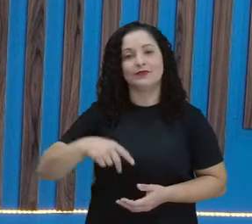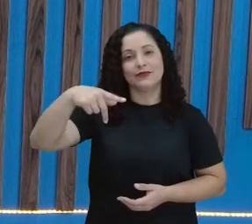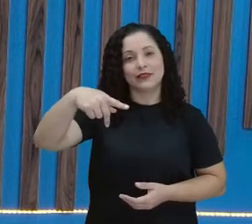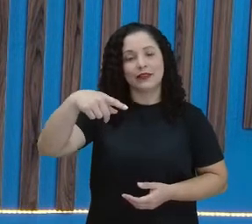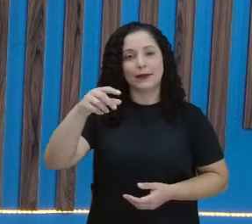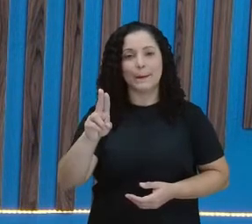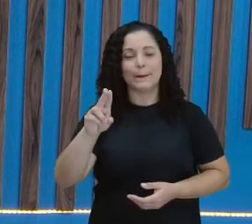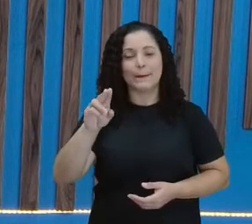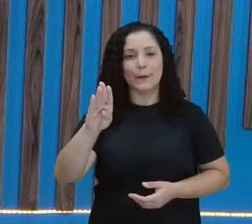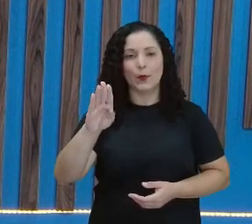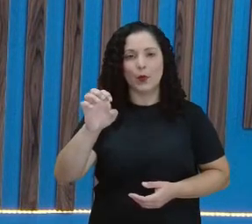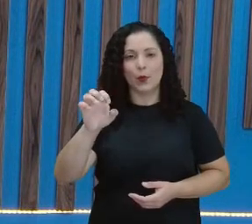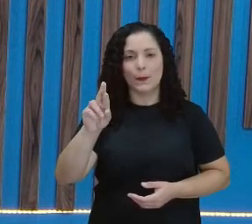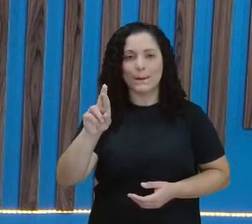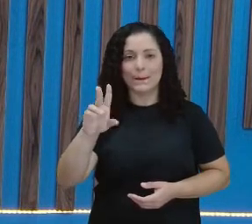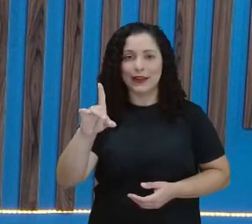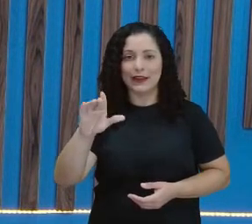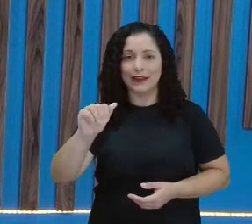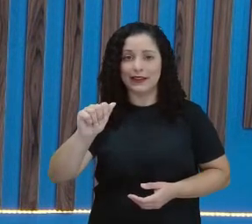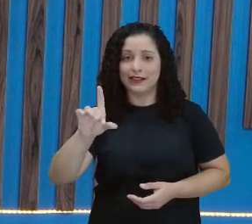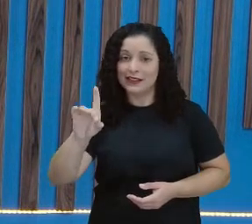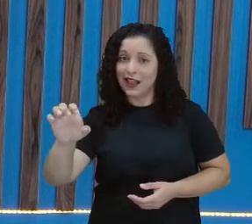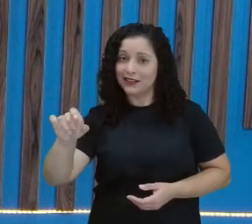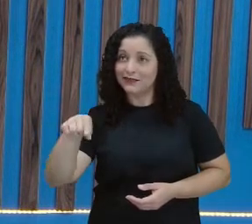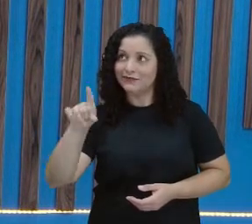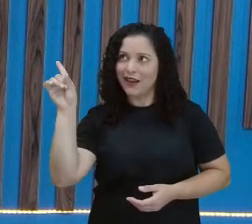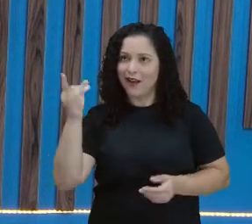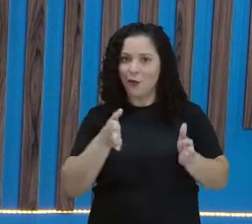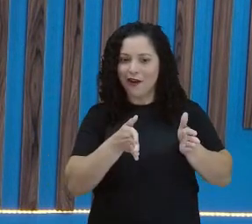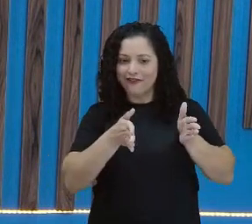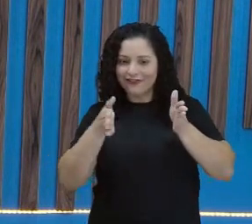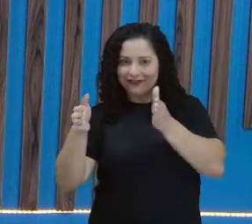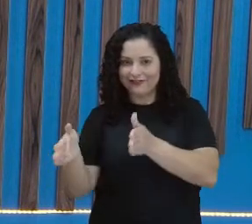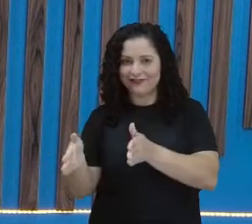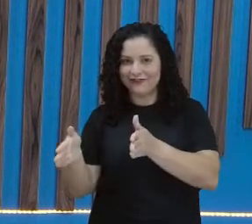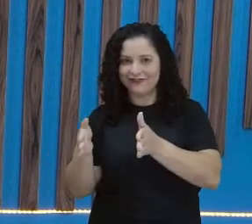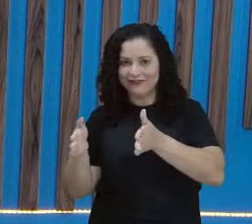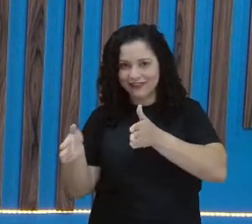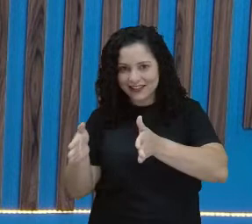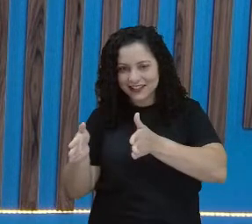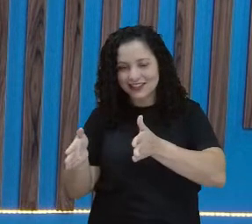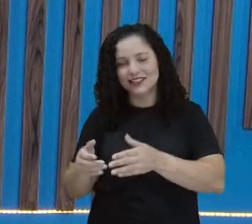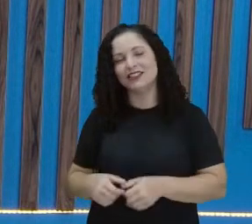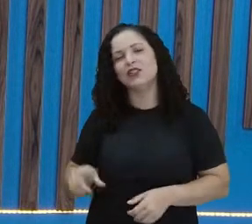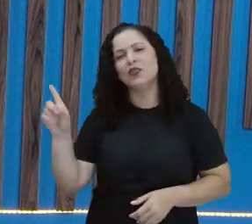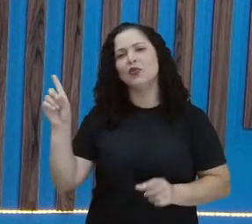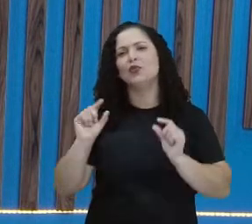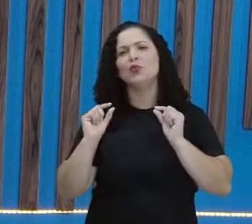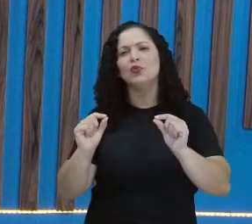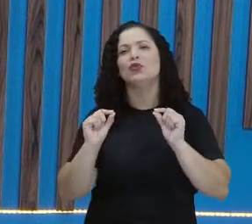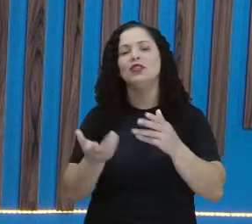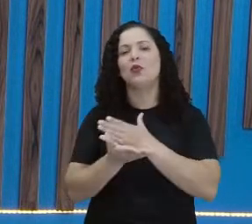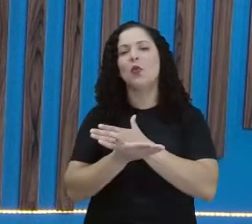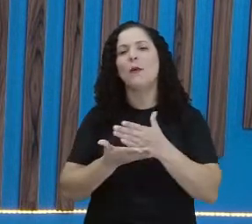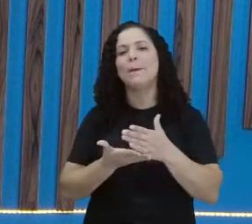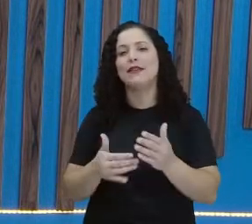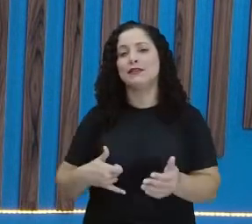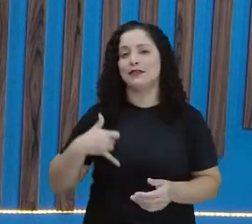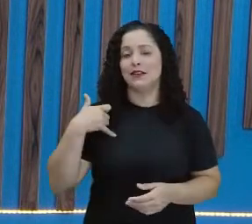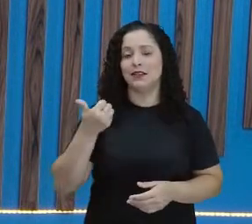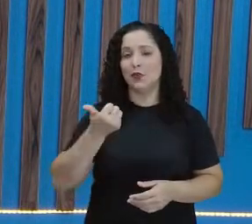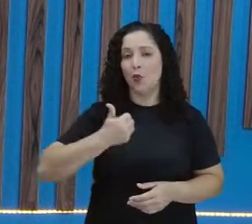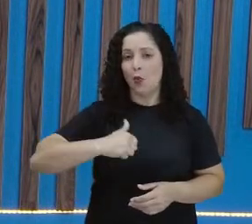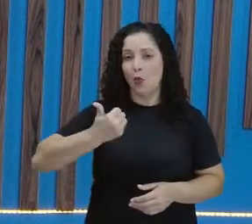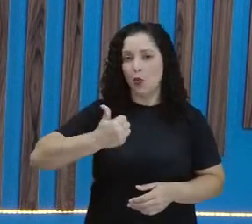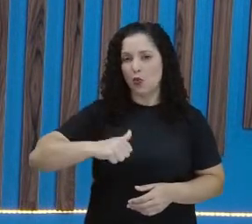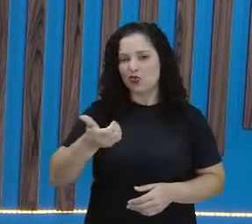Puberdade é outra fase da vida. Início da puberdade se dá entre 11,